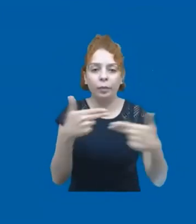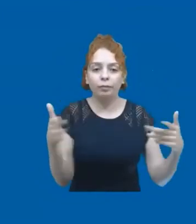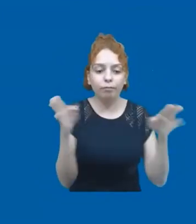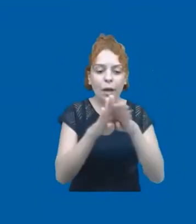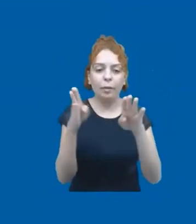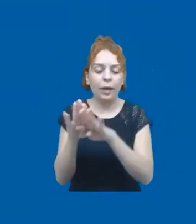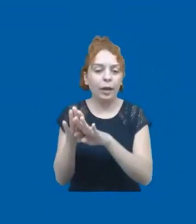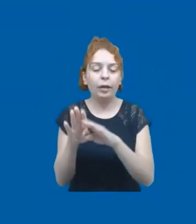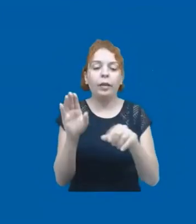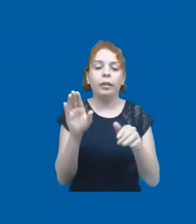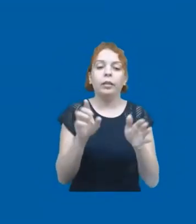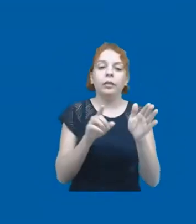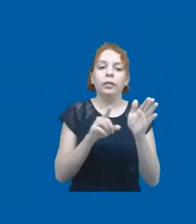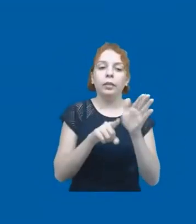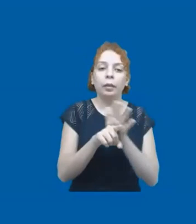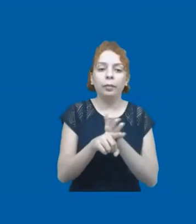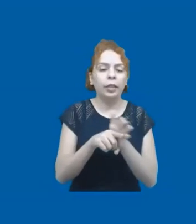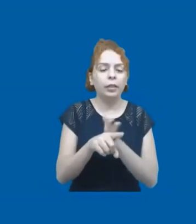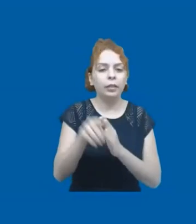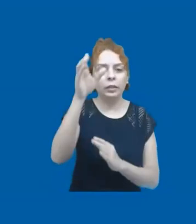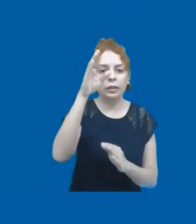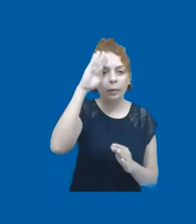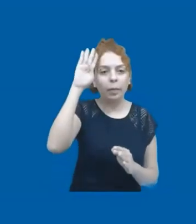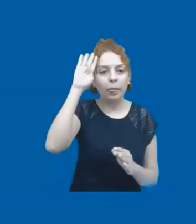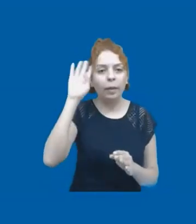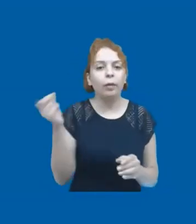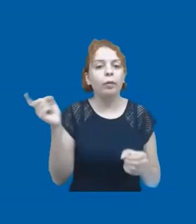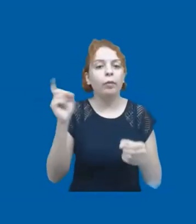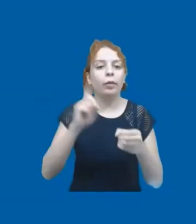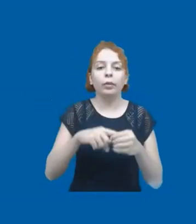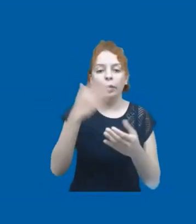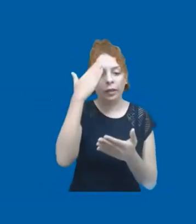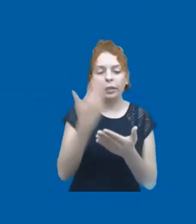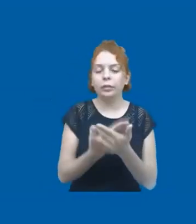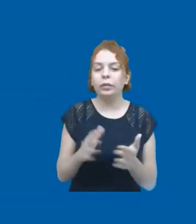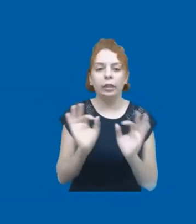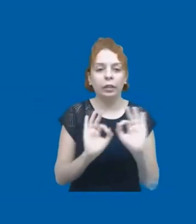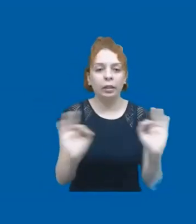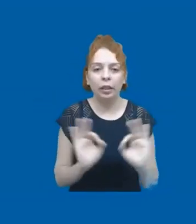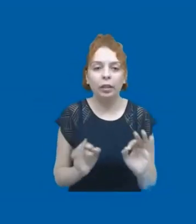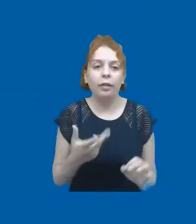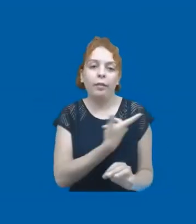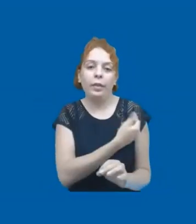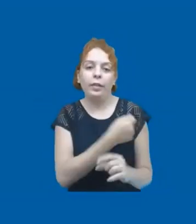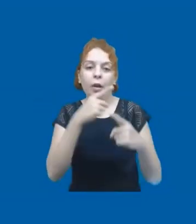científica também, a gente acompanhou a volta do negacionismo científico, movimento antivacinas,